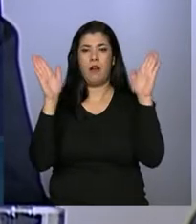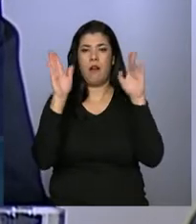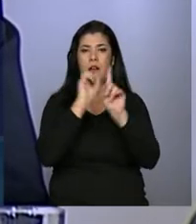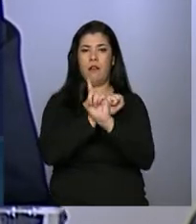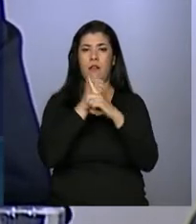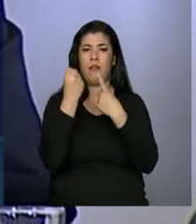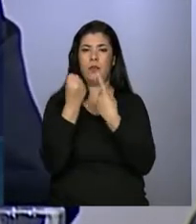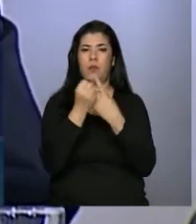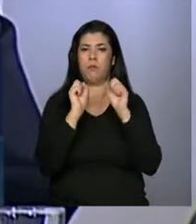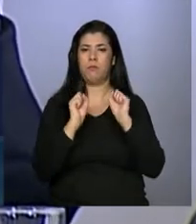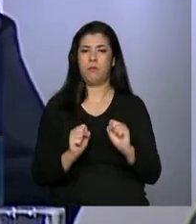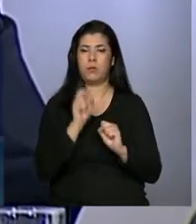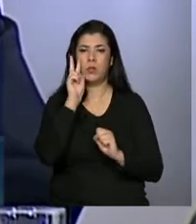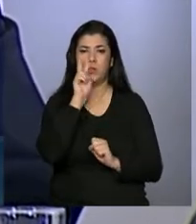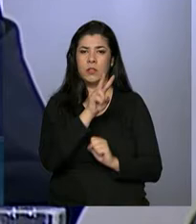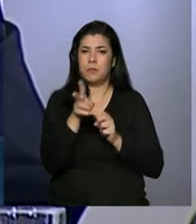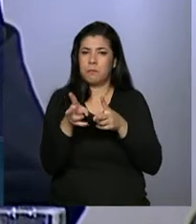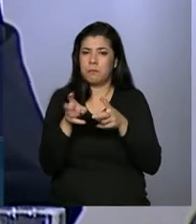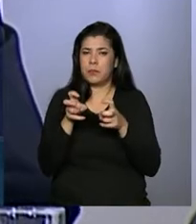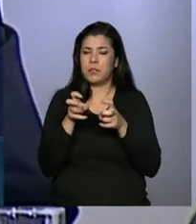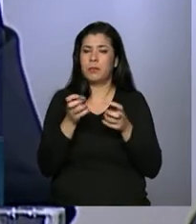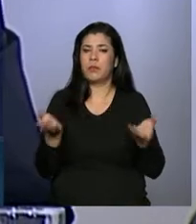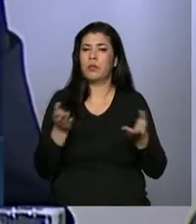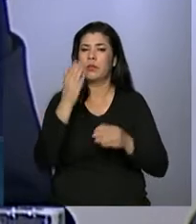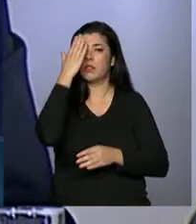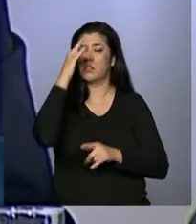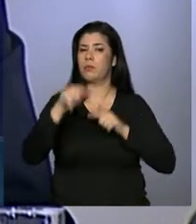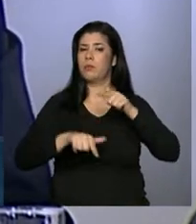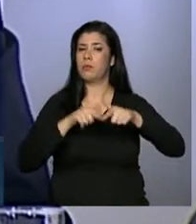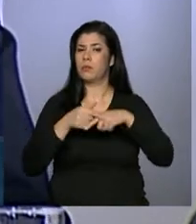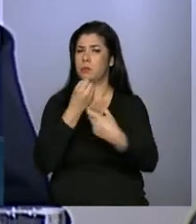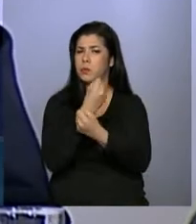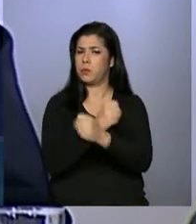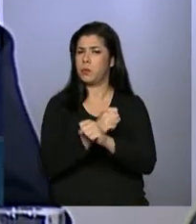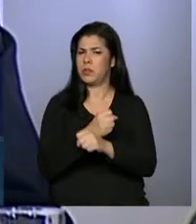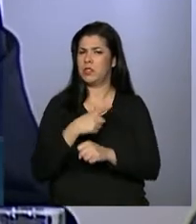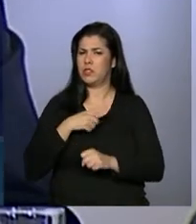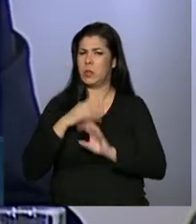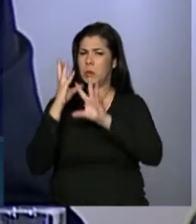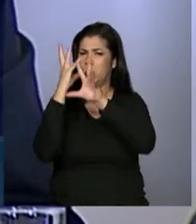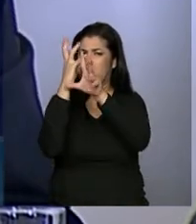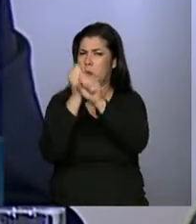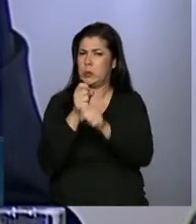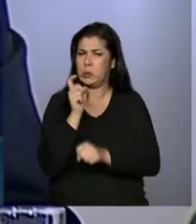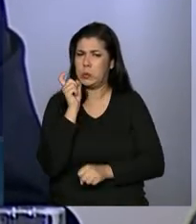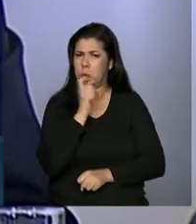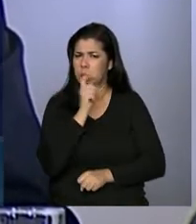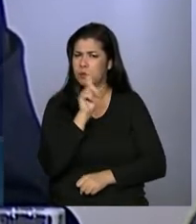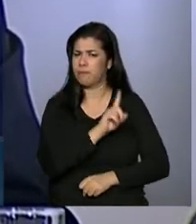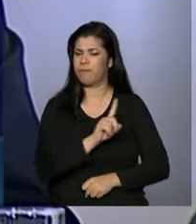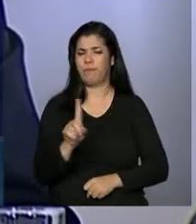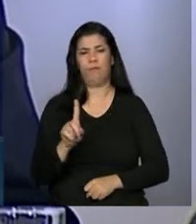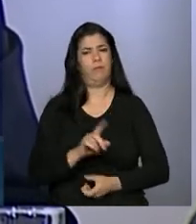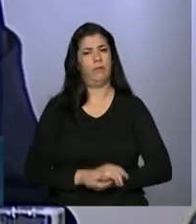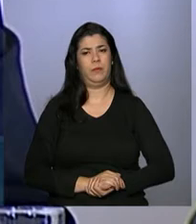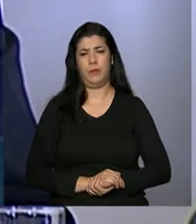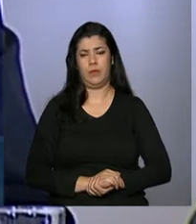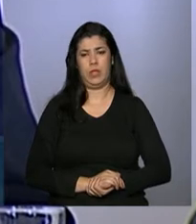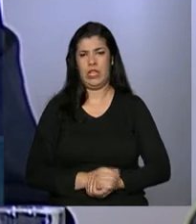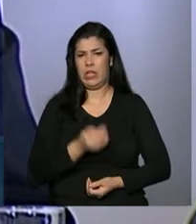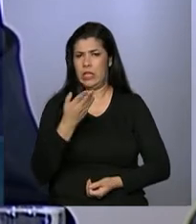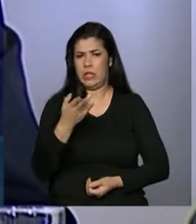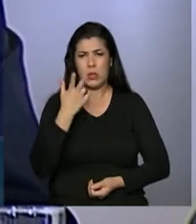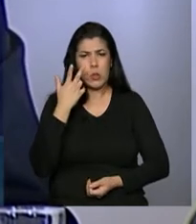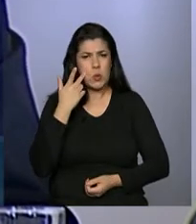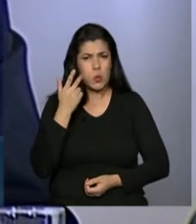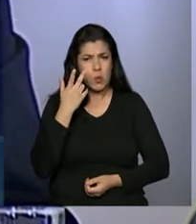sociedade que hoje sabe que o trabalho escravo não é lenda. Não é lenda. Que não é